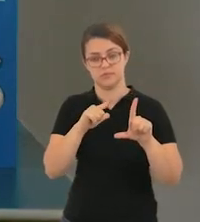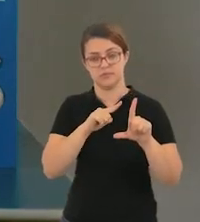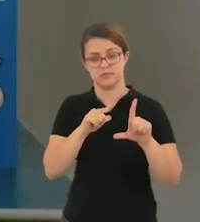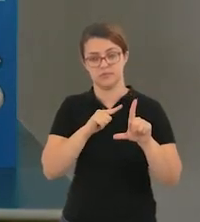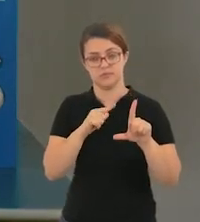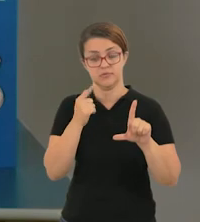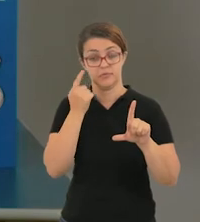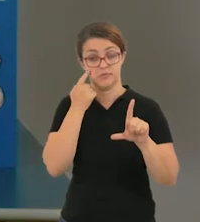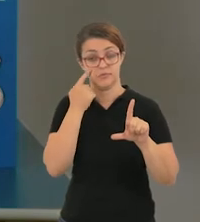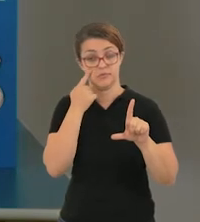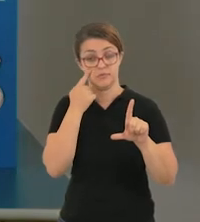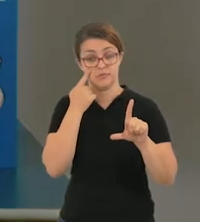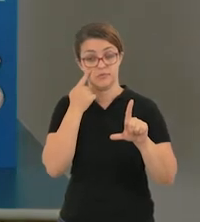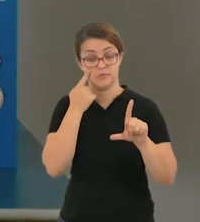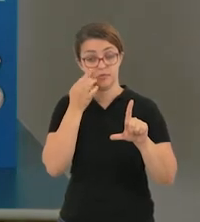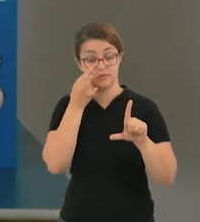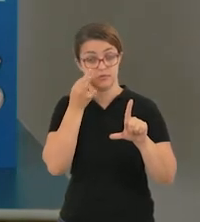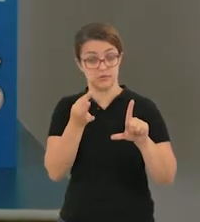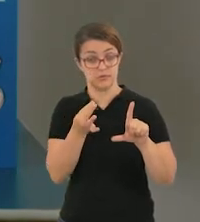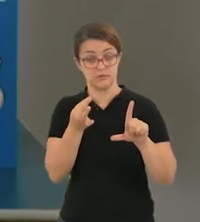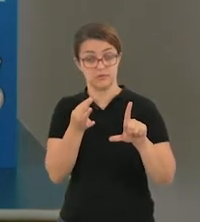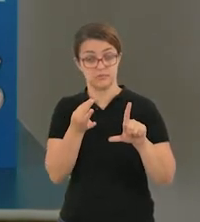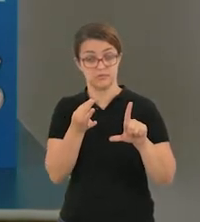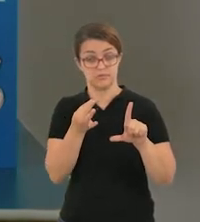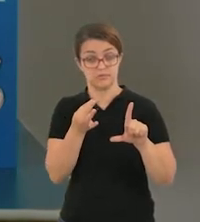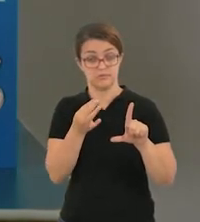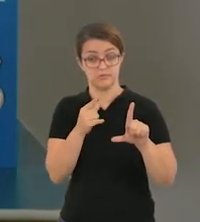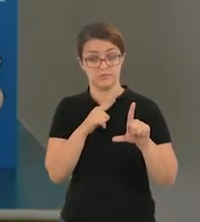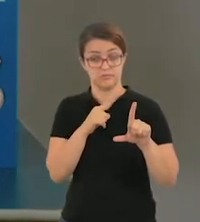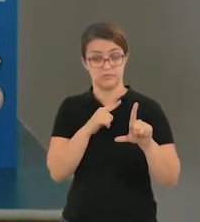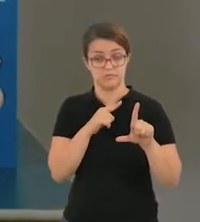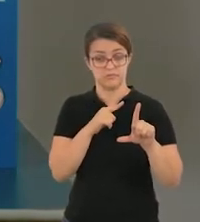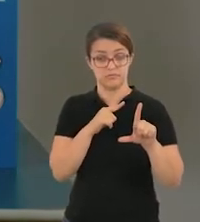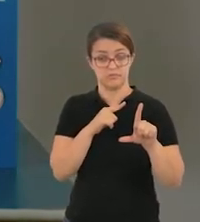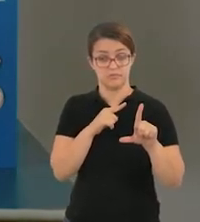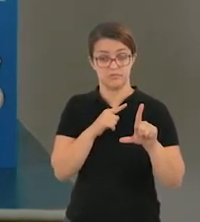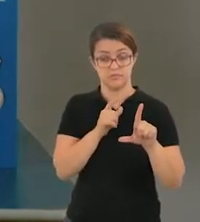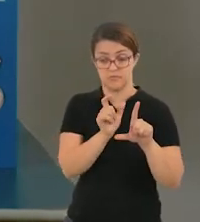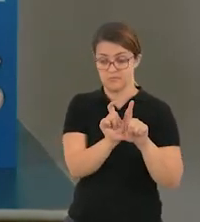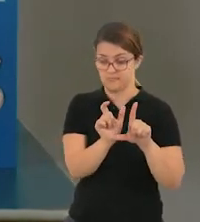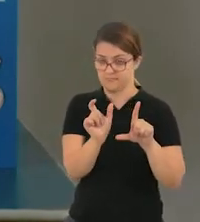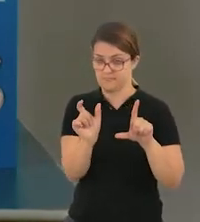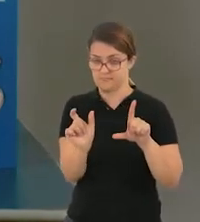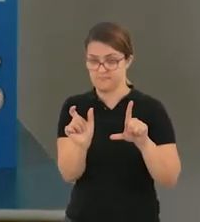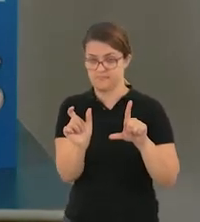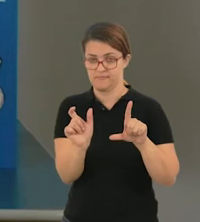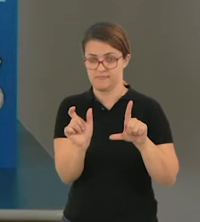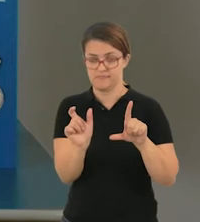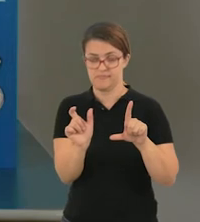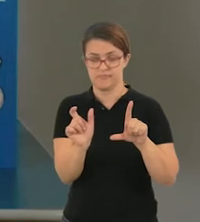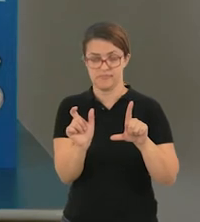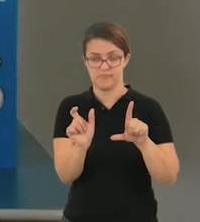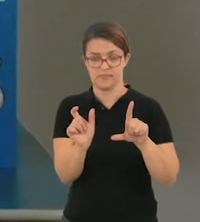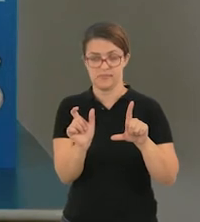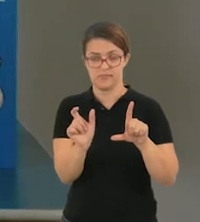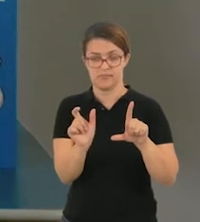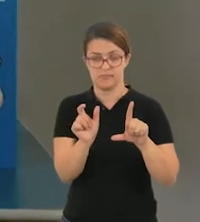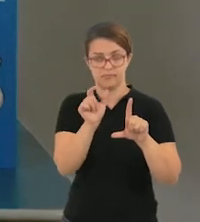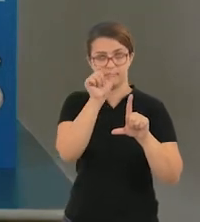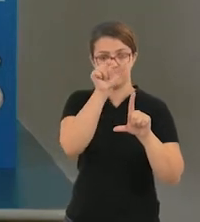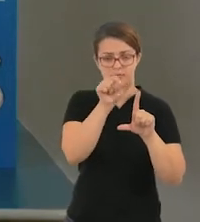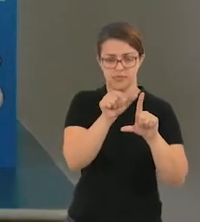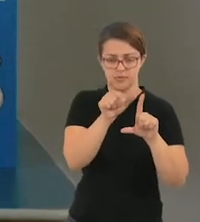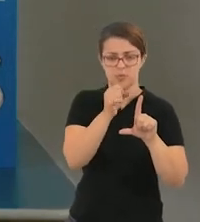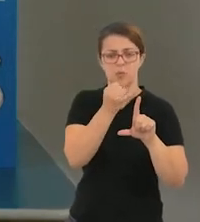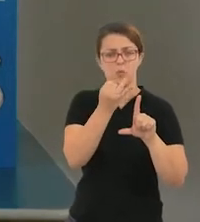aqui. E vocês precisarão prestar atenção, pois lá vai estar descrito algumas continhas. E aí vocês